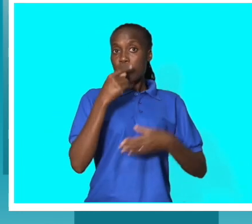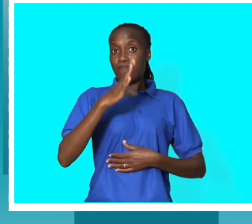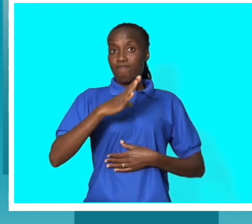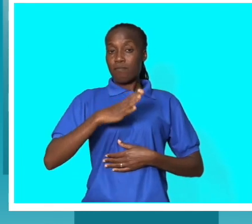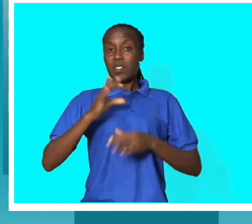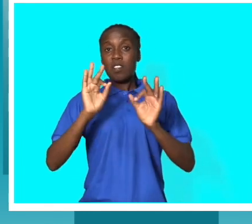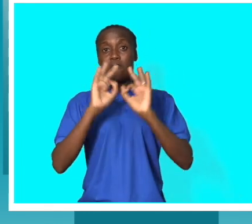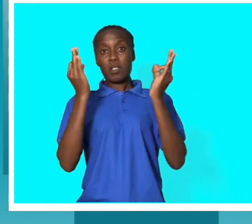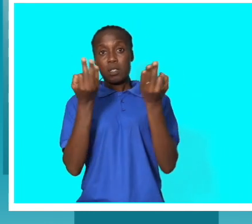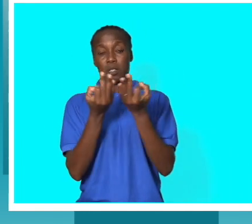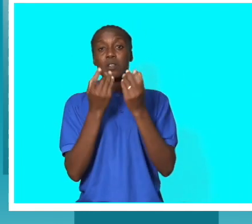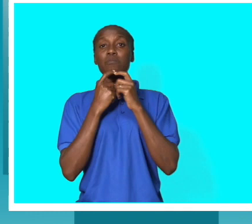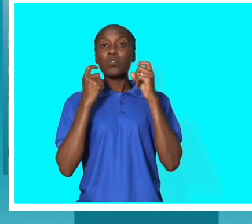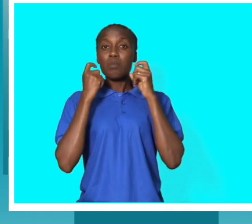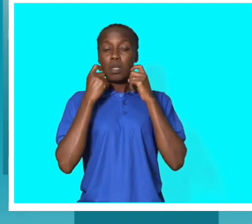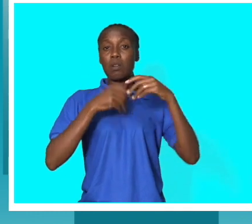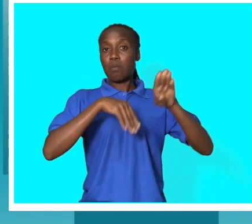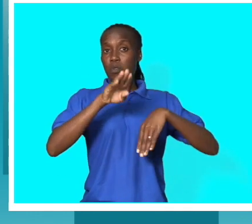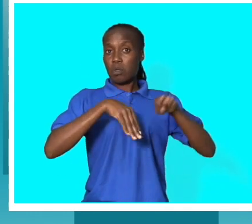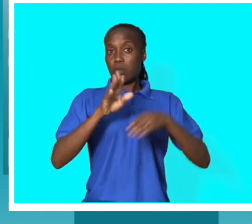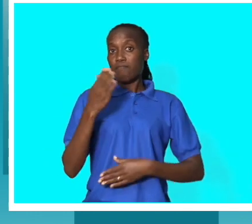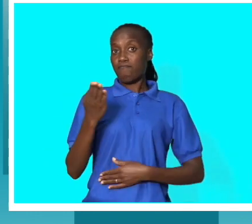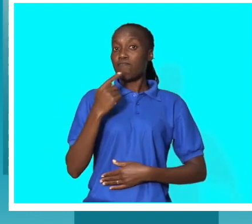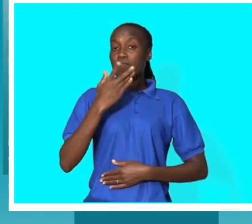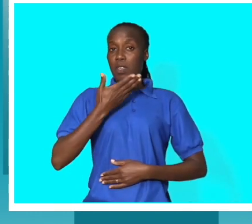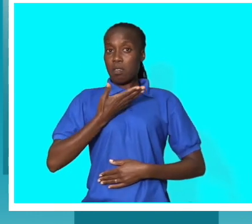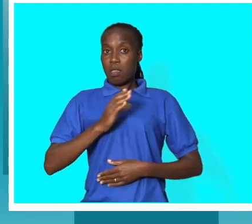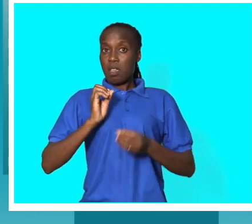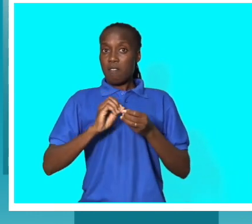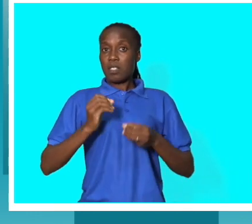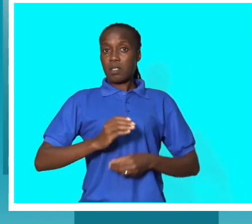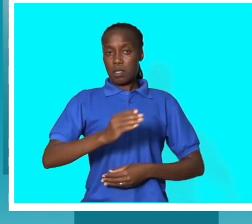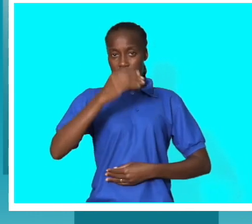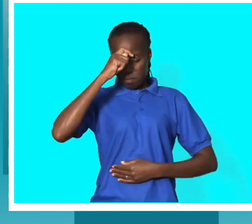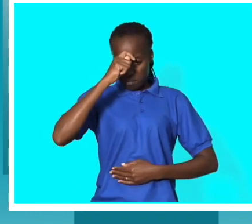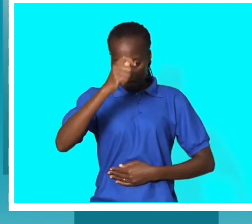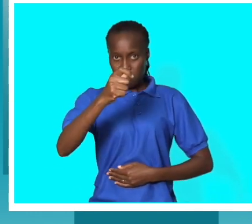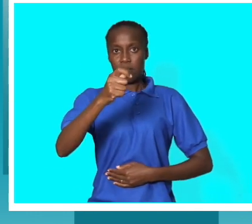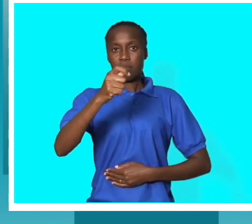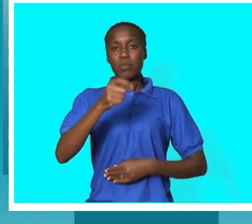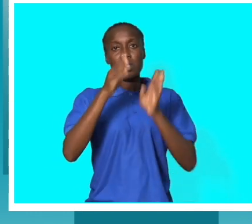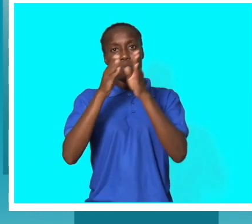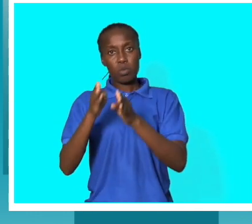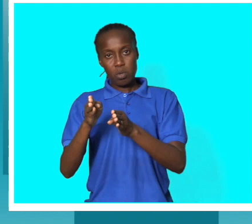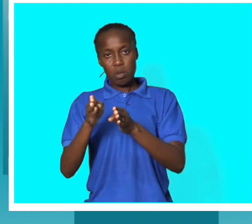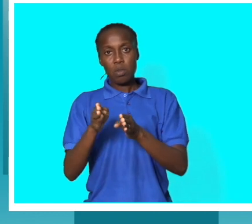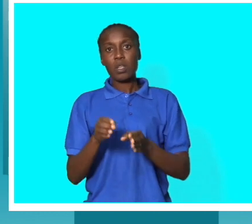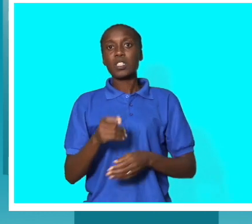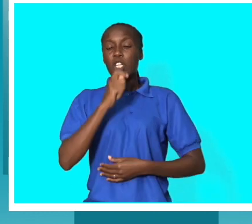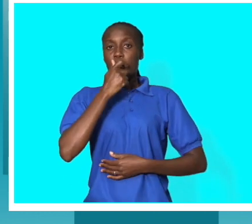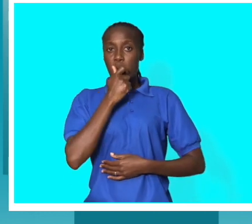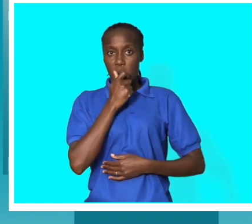Federação Moçambicana de Futebol, quer resgatar a dignidade dos homens do apito no Moçambola.